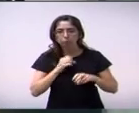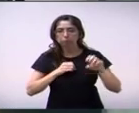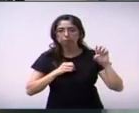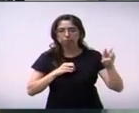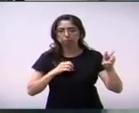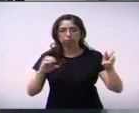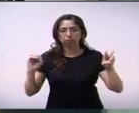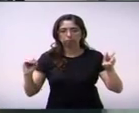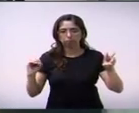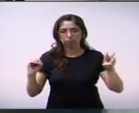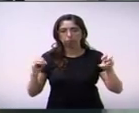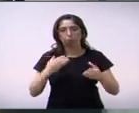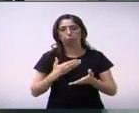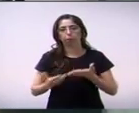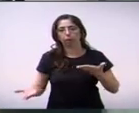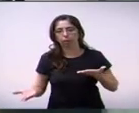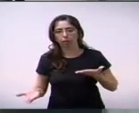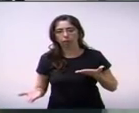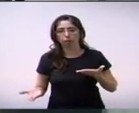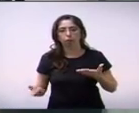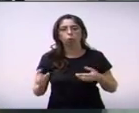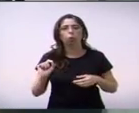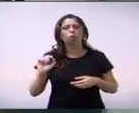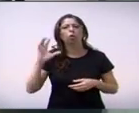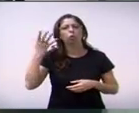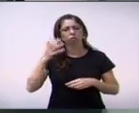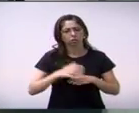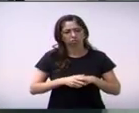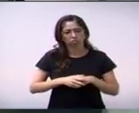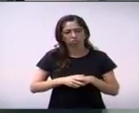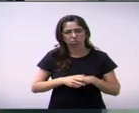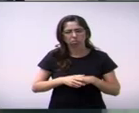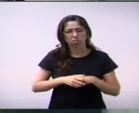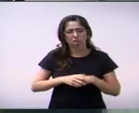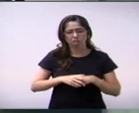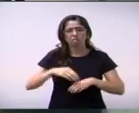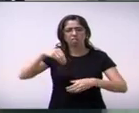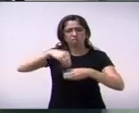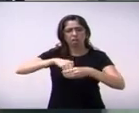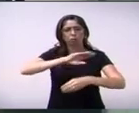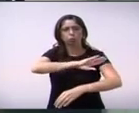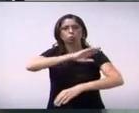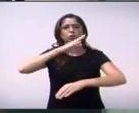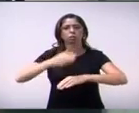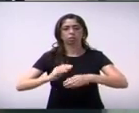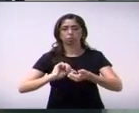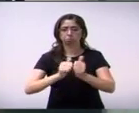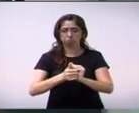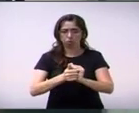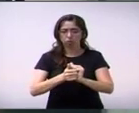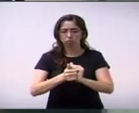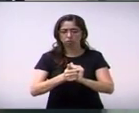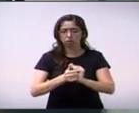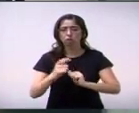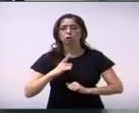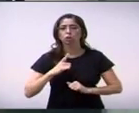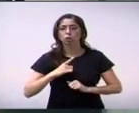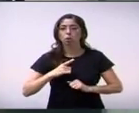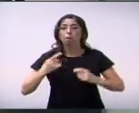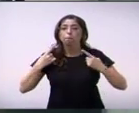cancelar a última rodada por uma suspeita de bomba no ginásio. Então, gente, isso não pode acontecer na nossa cidade.